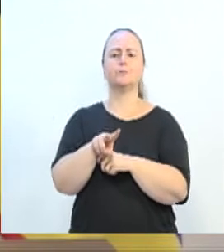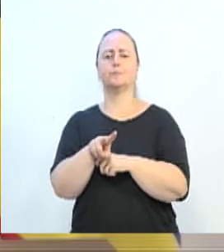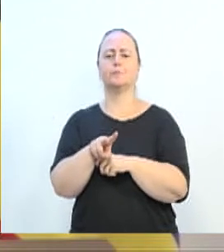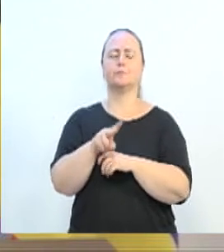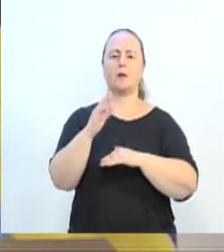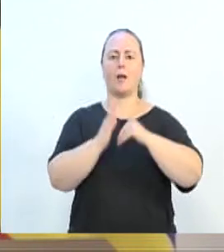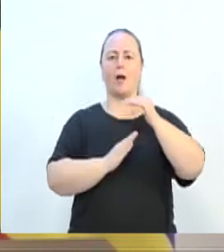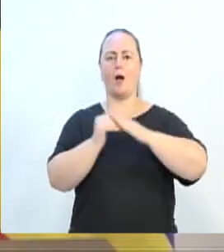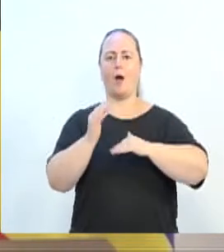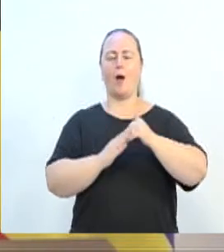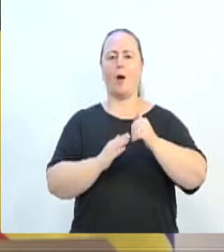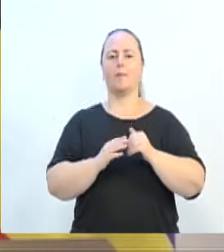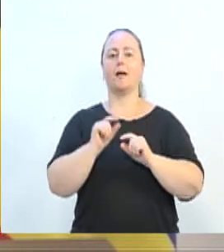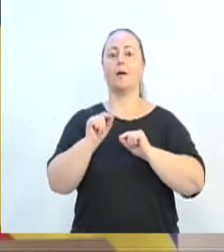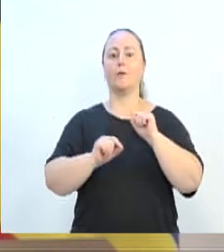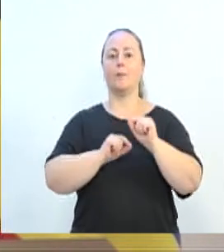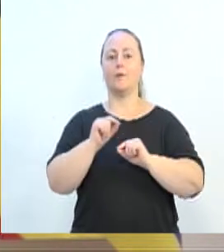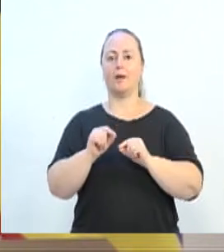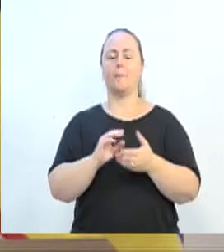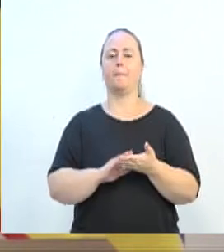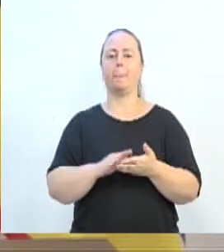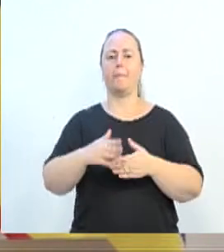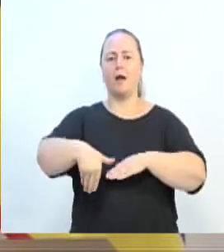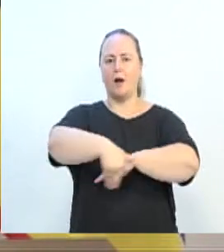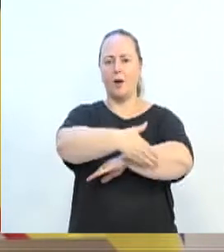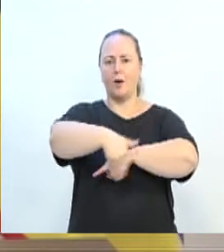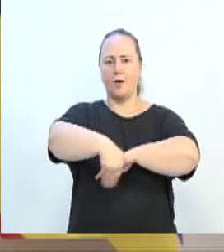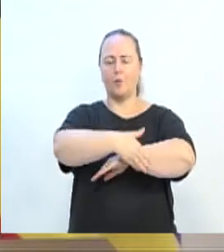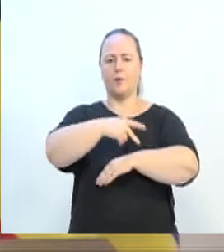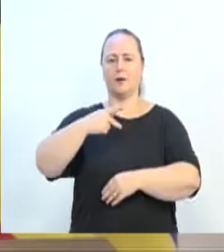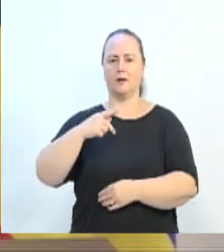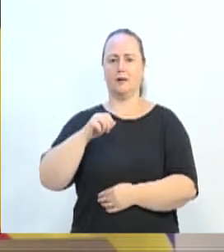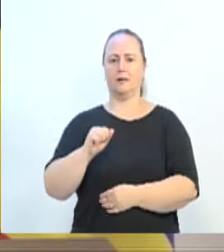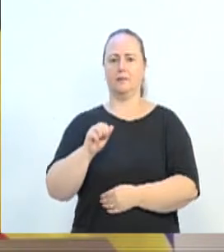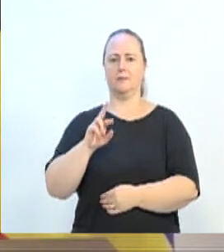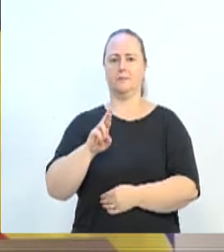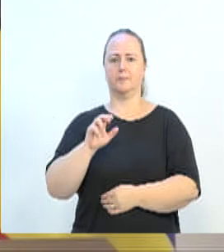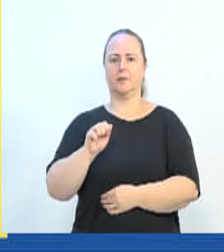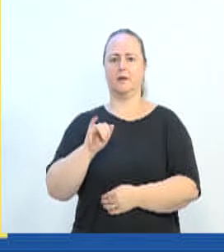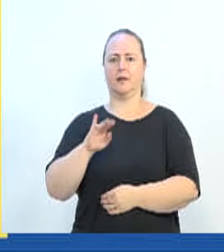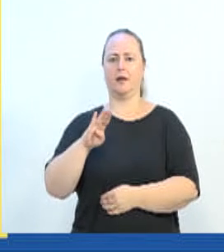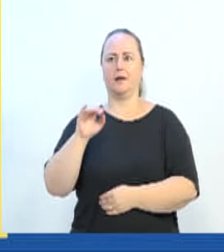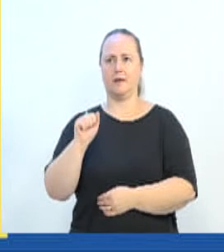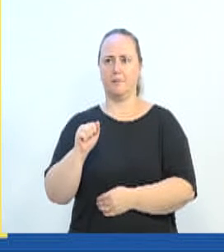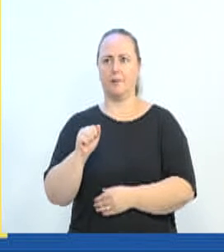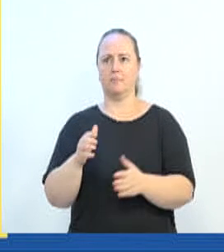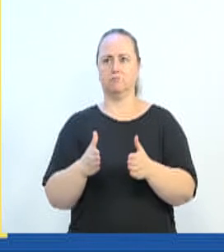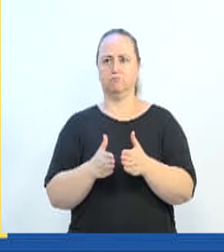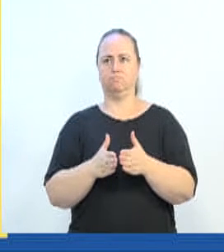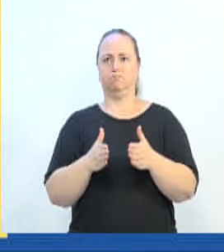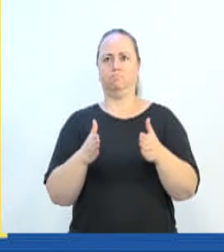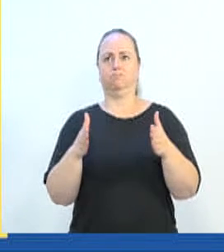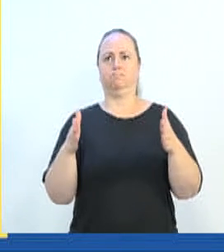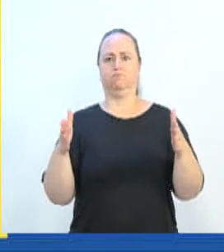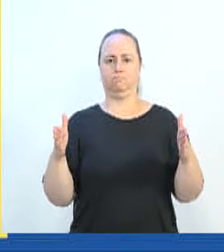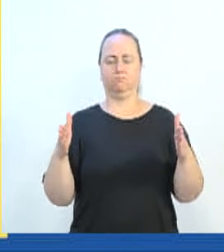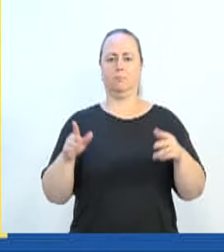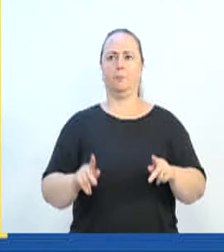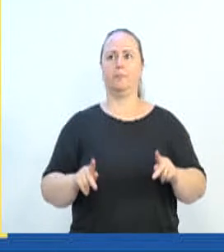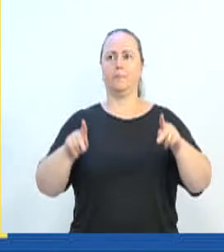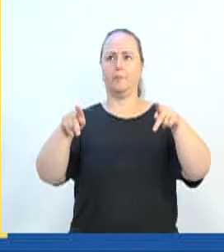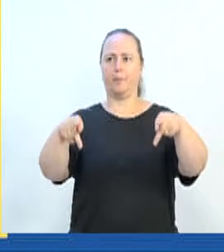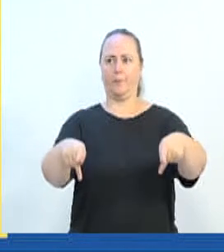alargamento da ponte da Rua Paraíba. Nós temos uma foto ali também, Nery, inclusive, demanda essa, vereador Silvio,